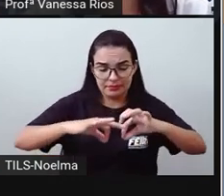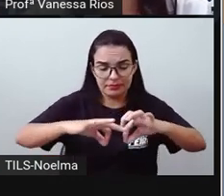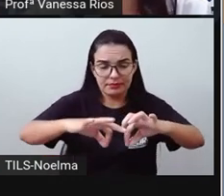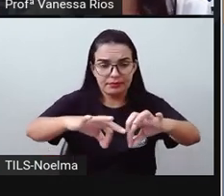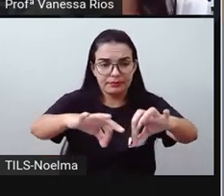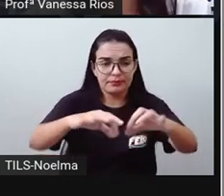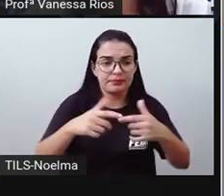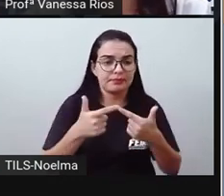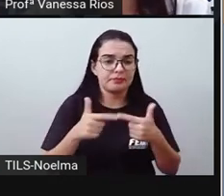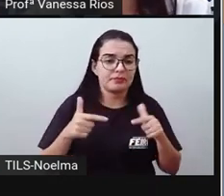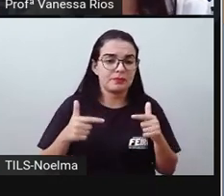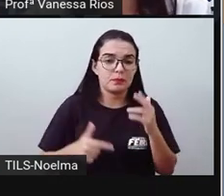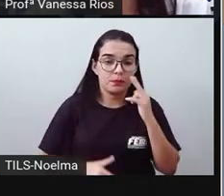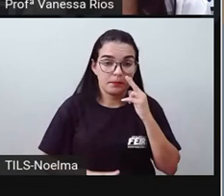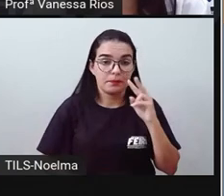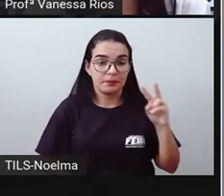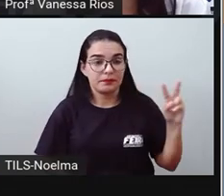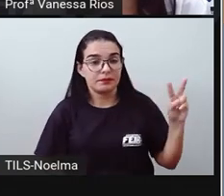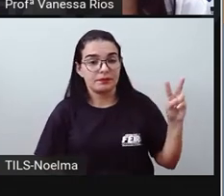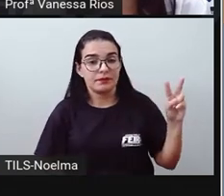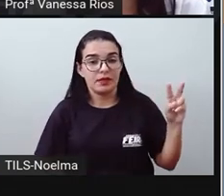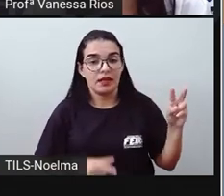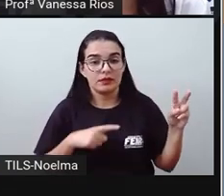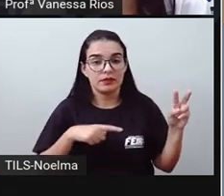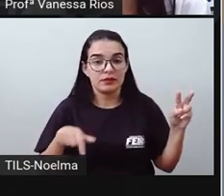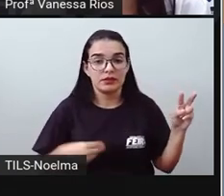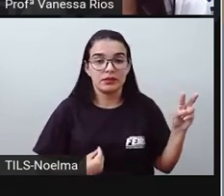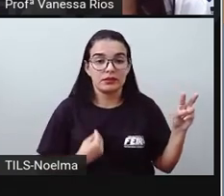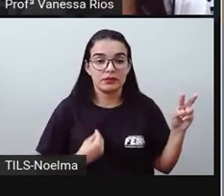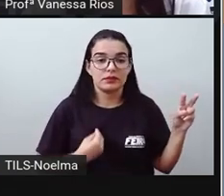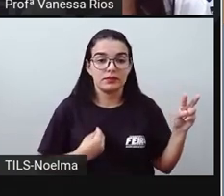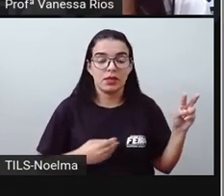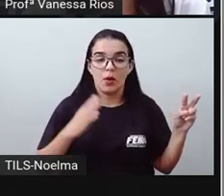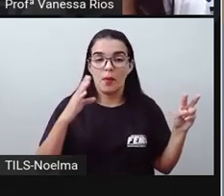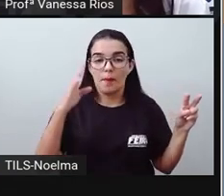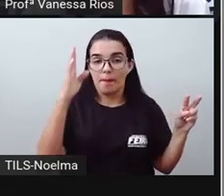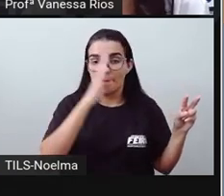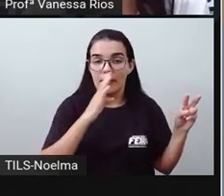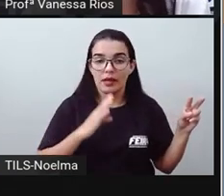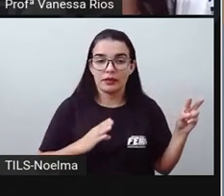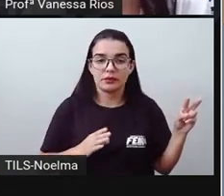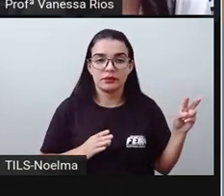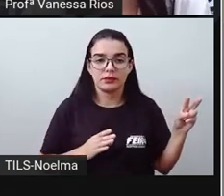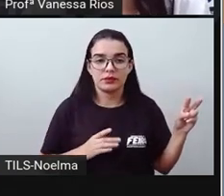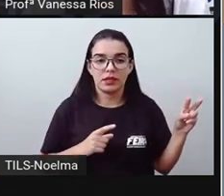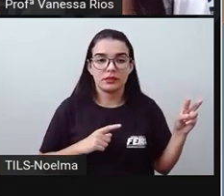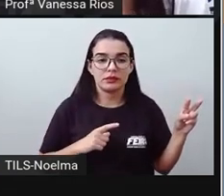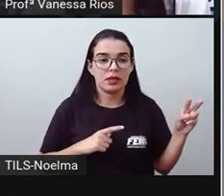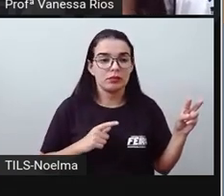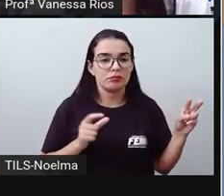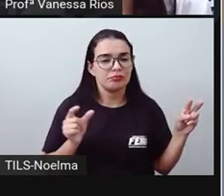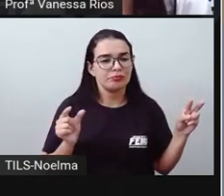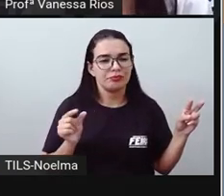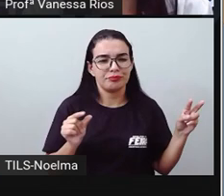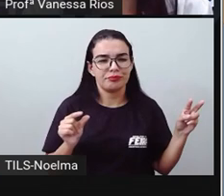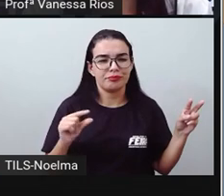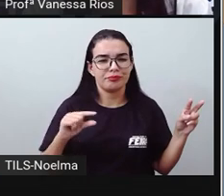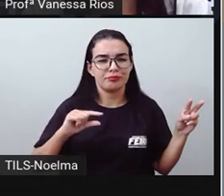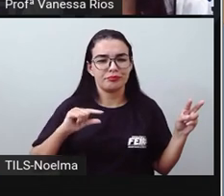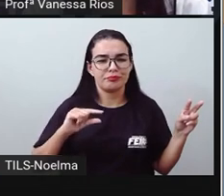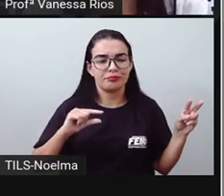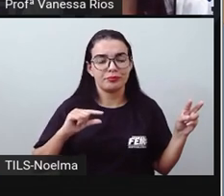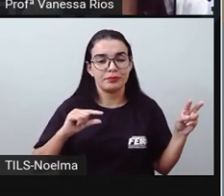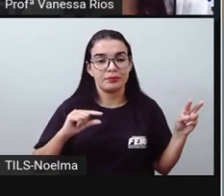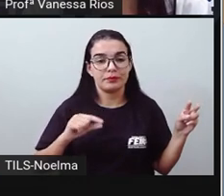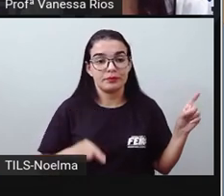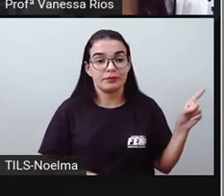são as linhas férreas, né? Que existem em nosso país. E a gente observa que não tem um número tão grande. Então aqui a gente